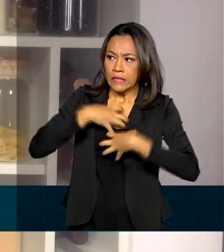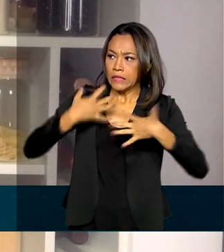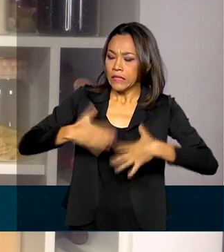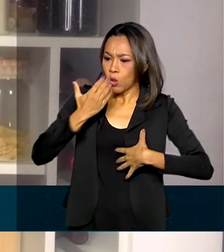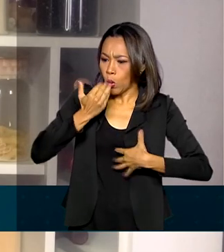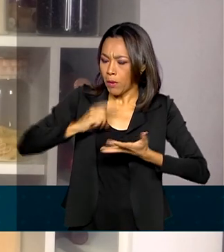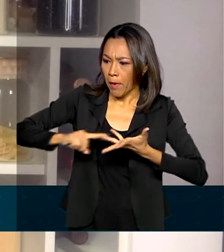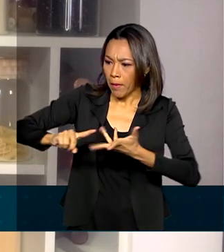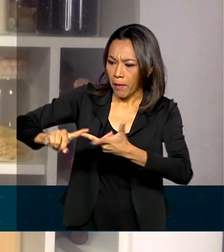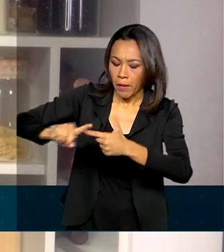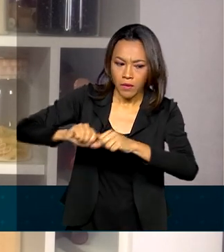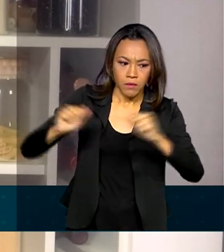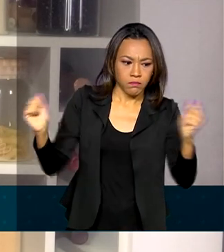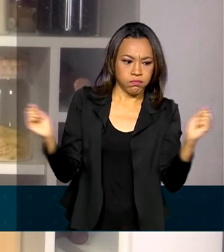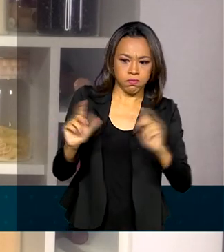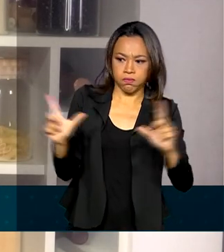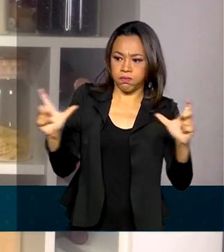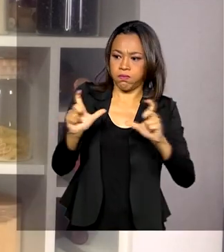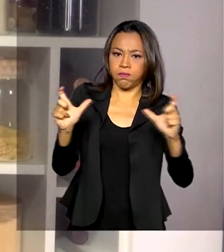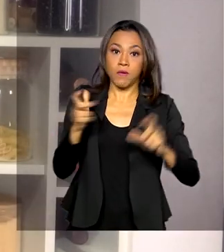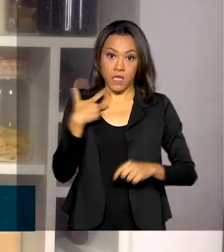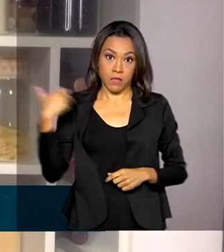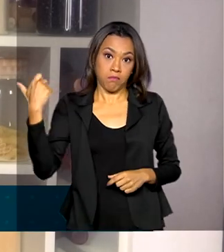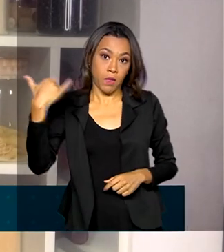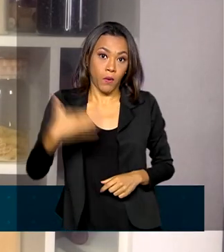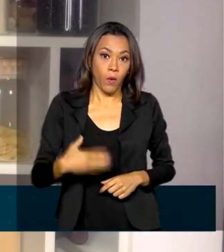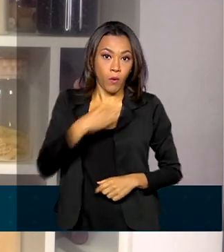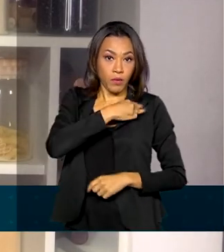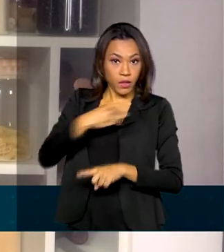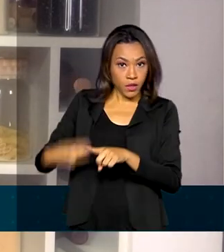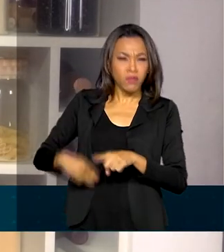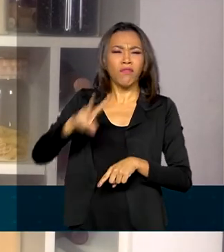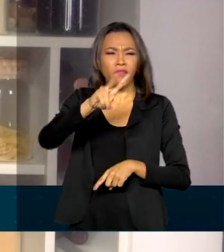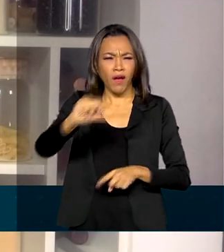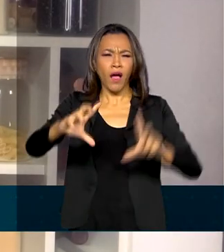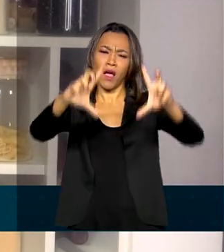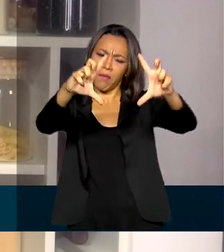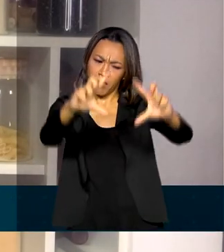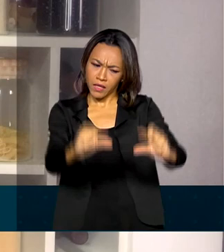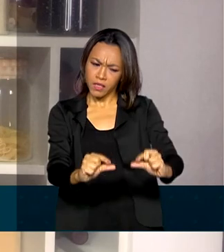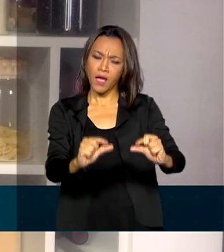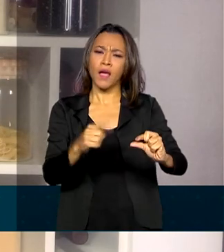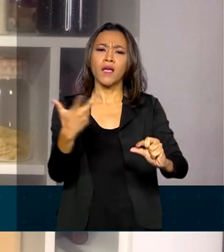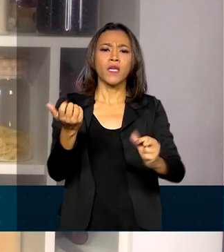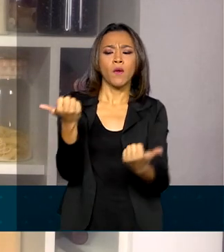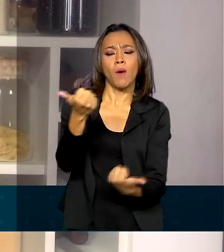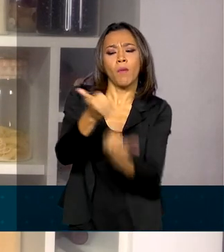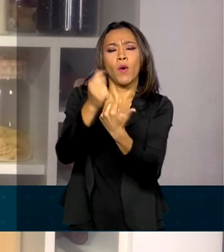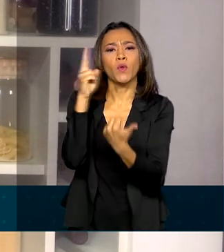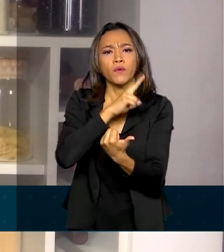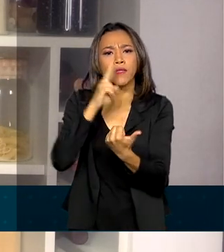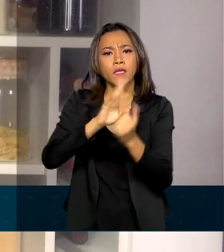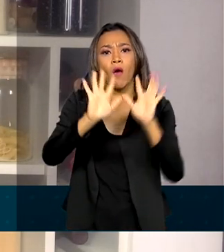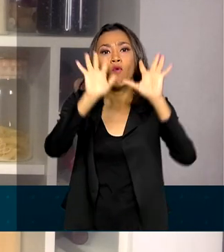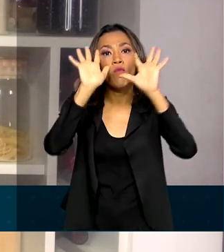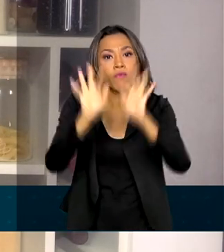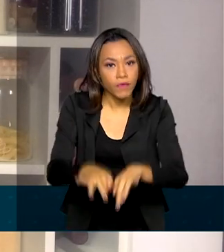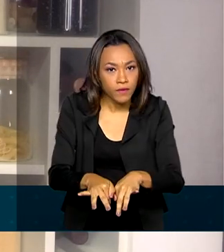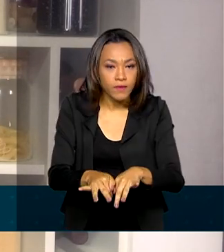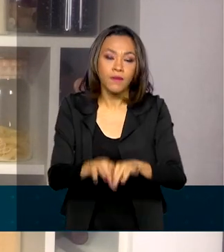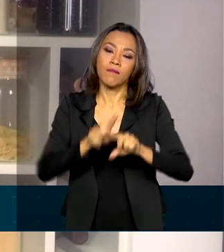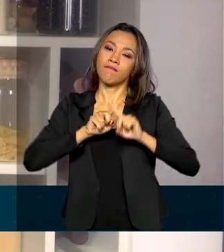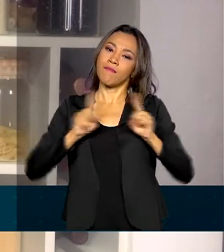exemplo, Guedes disse que os preços devem baixar assim que o auxílio emergencial se encerrar. Mas o